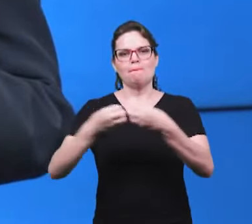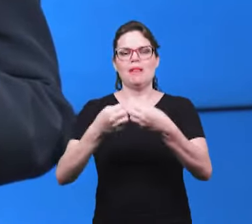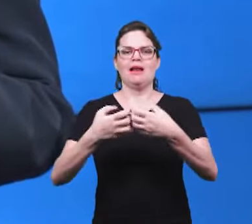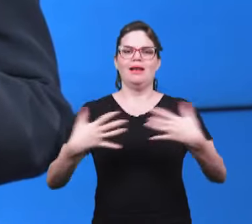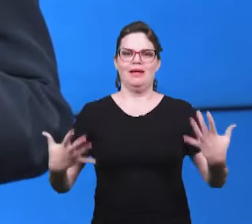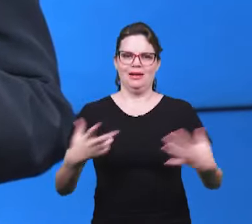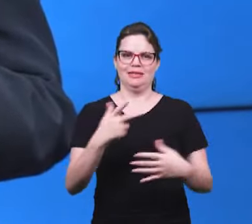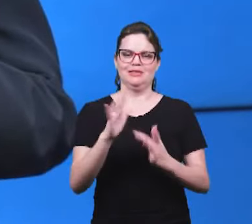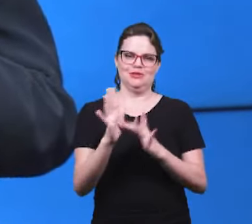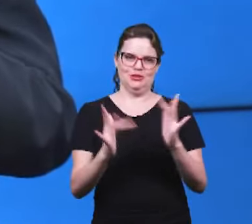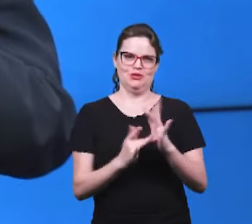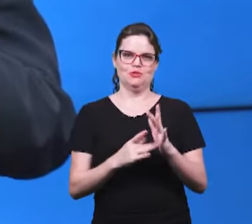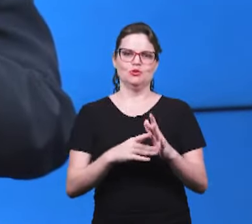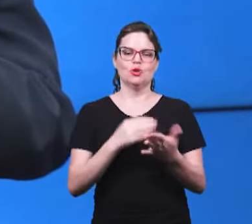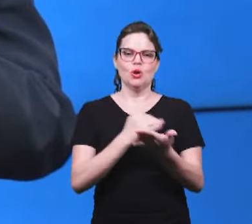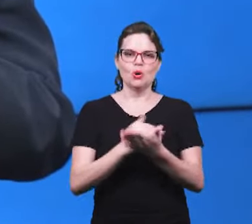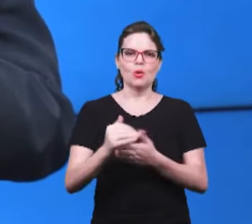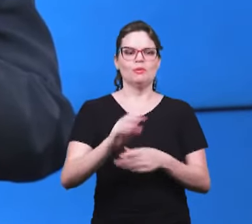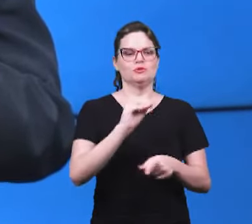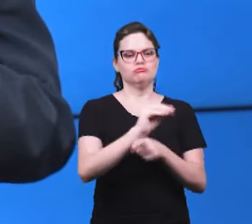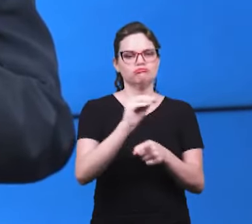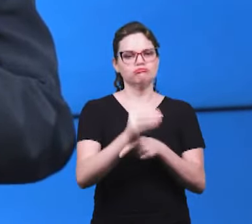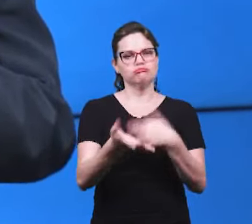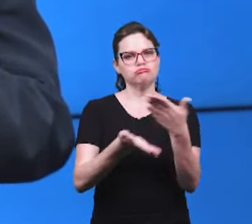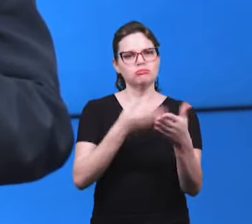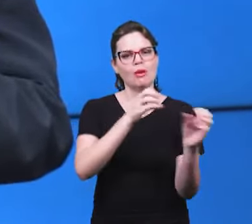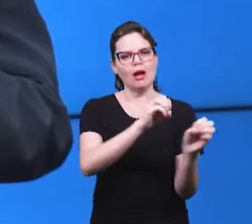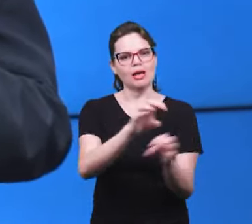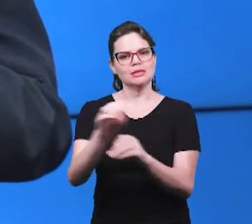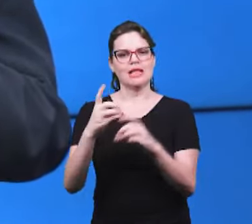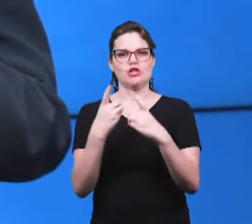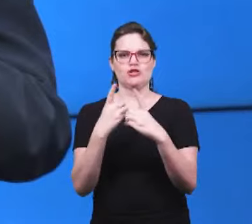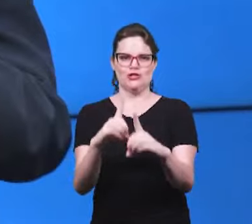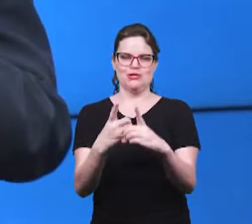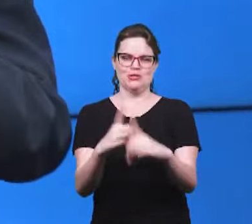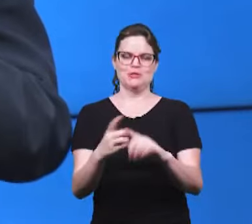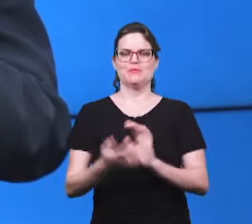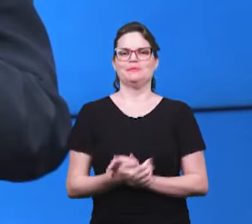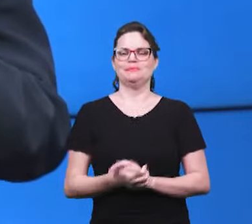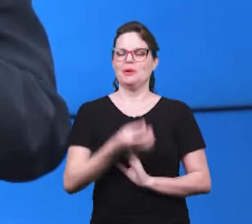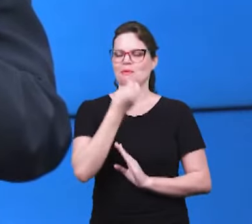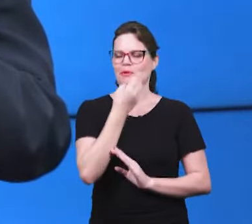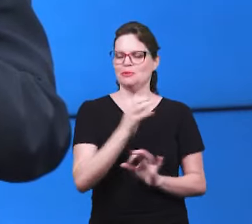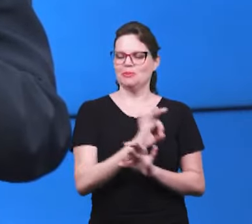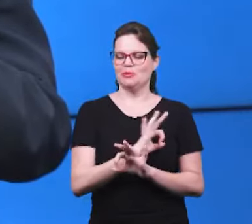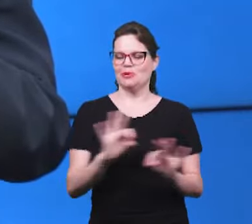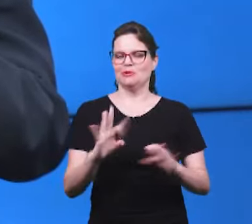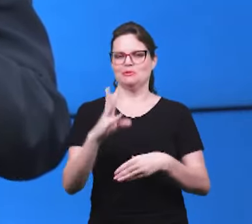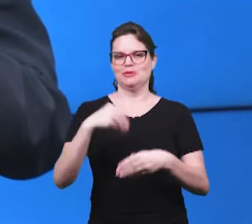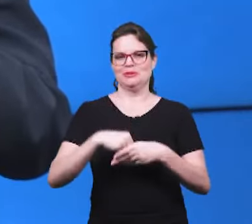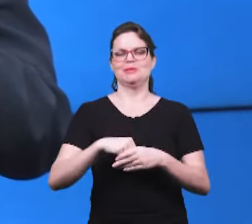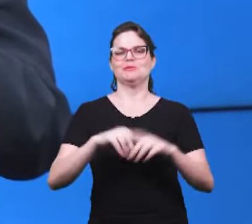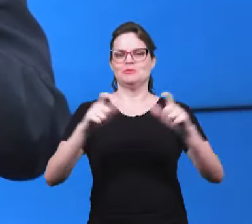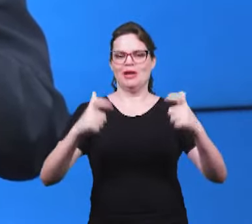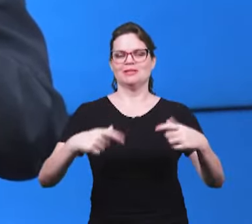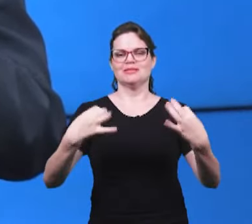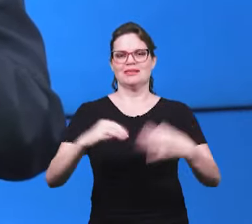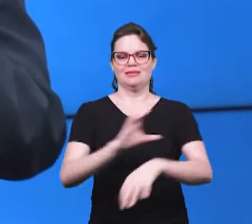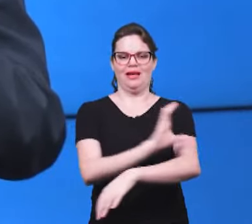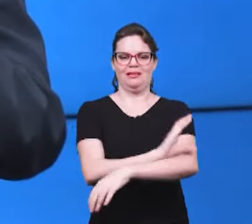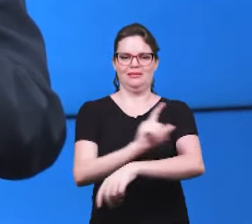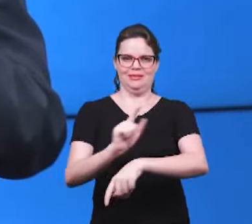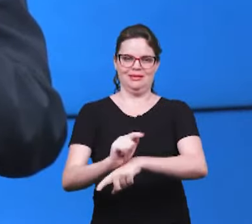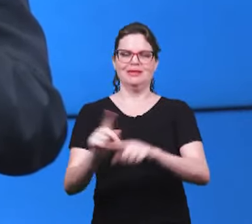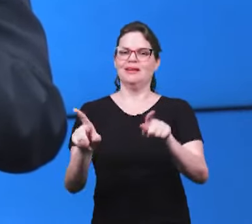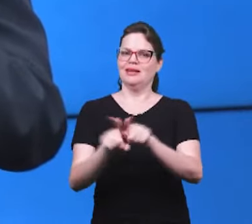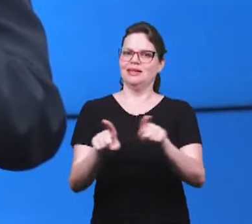a rebanhar ali os seus discípulos muito bem colocado a cidade de Cana da Galileia também as nossas irmãs